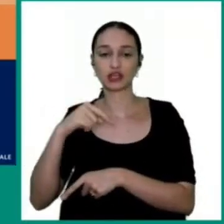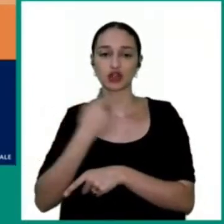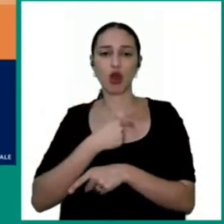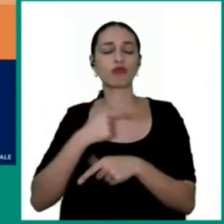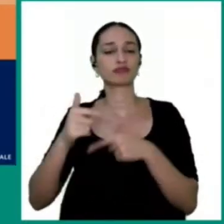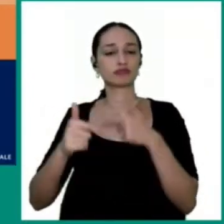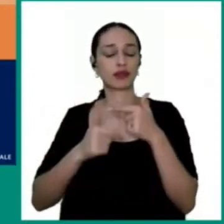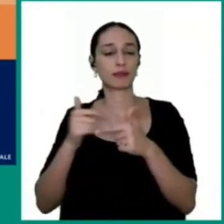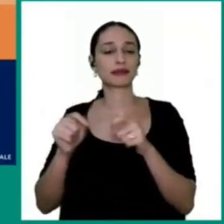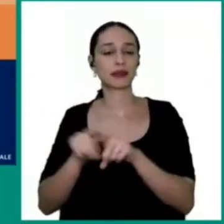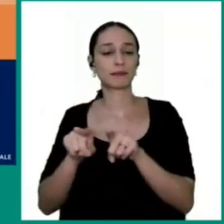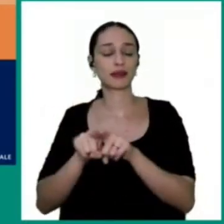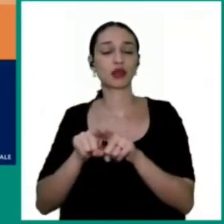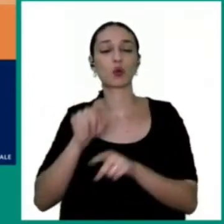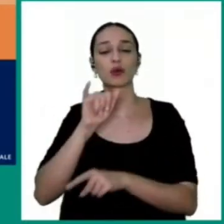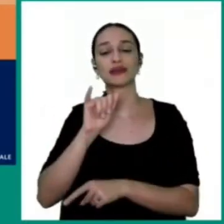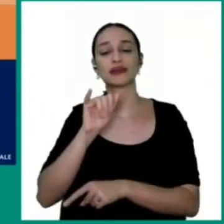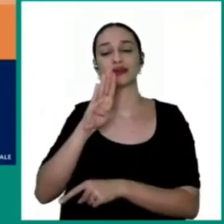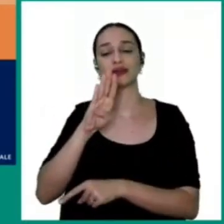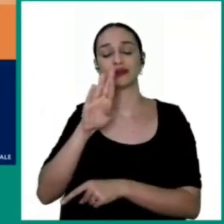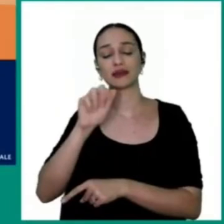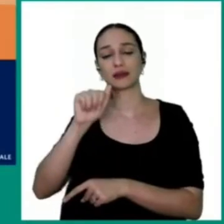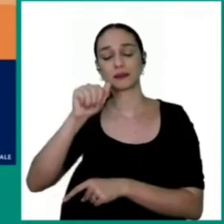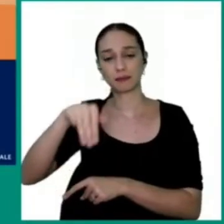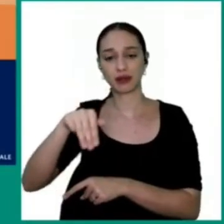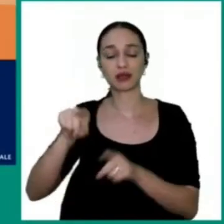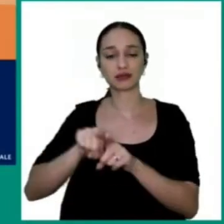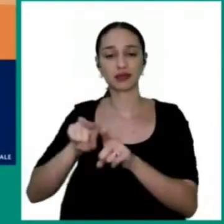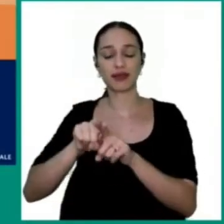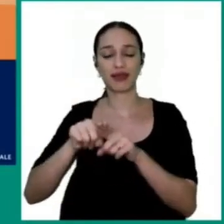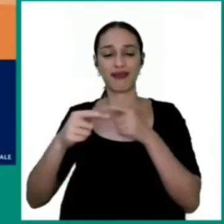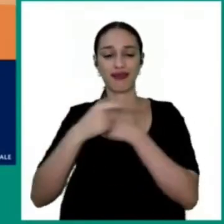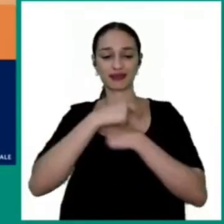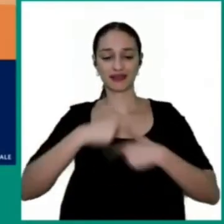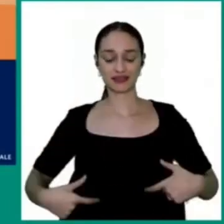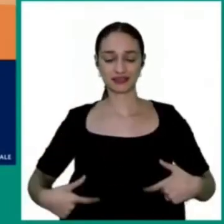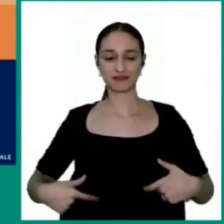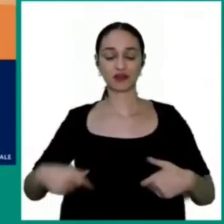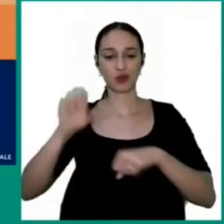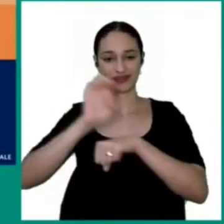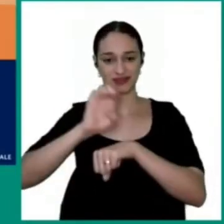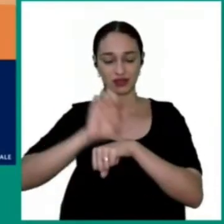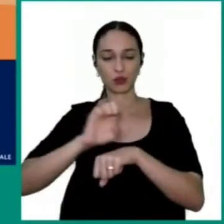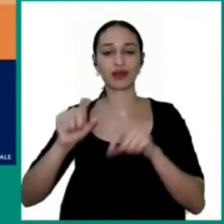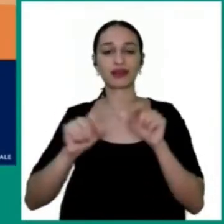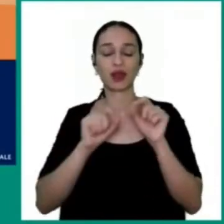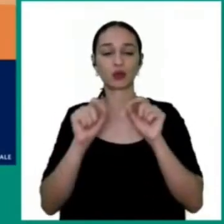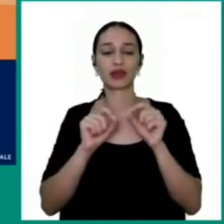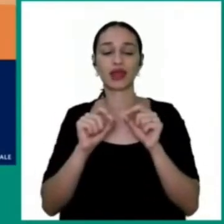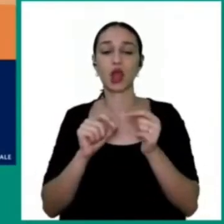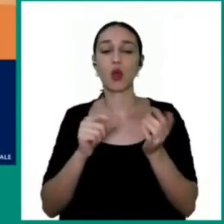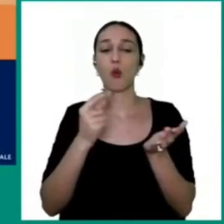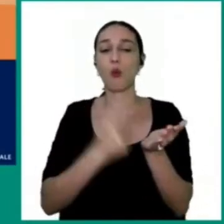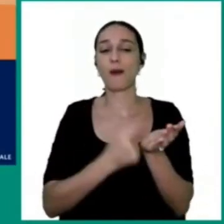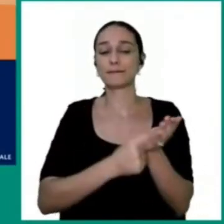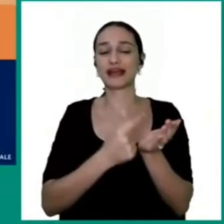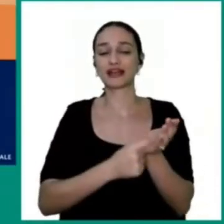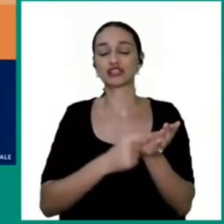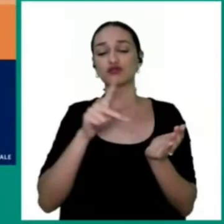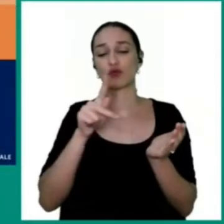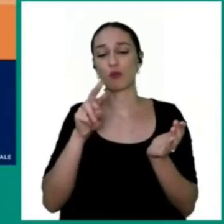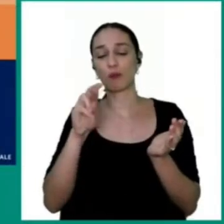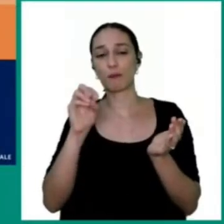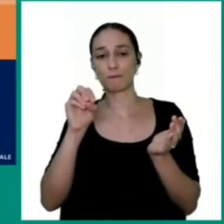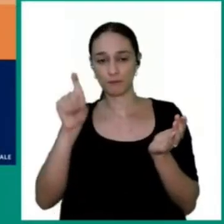Instituto Brasileiro de Mineração, e a SEDEC, a Defesa Civil Estadual, é o aplicativo Prox. Então, a gente tem trabalhado para